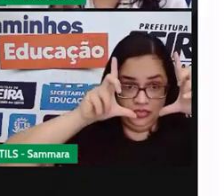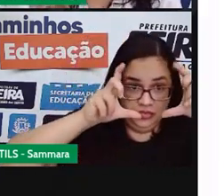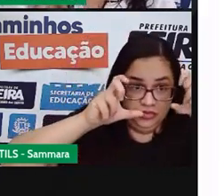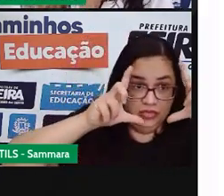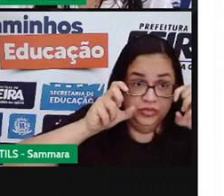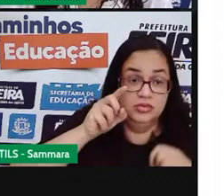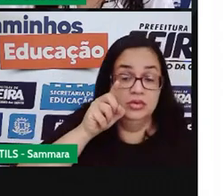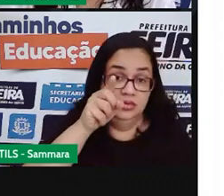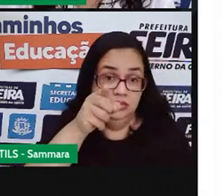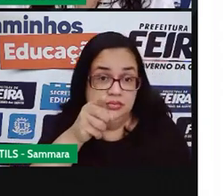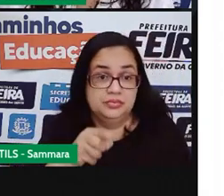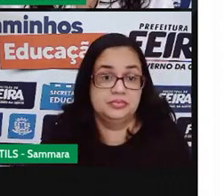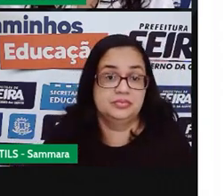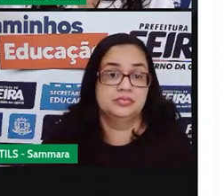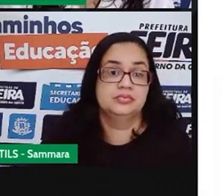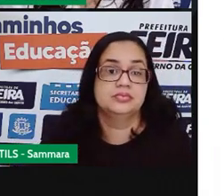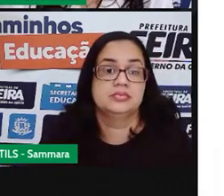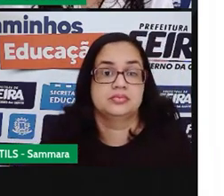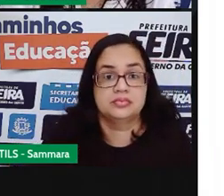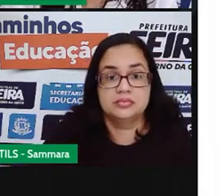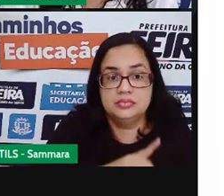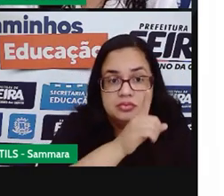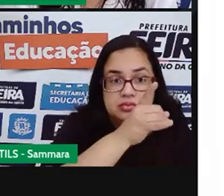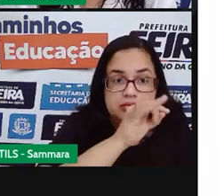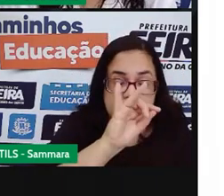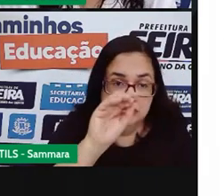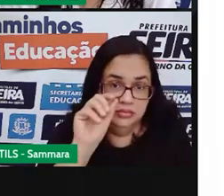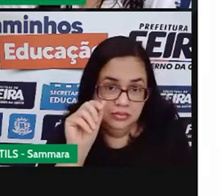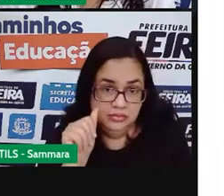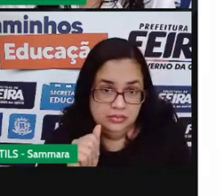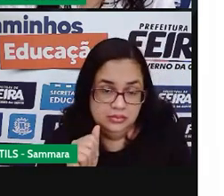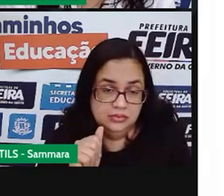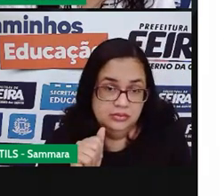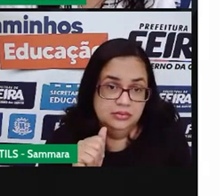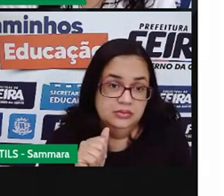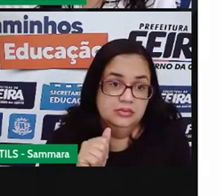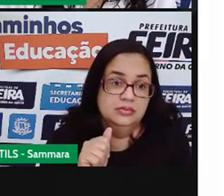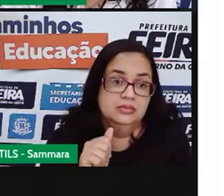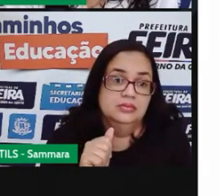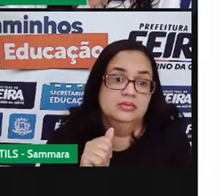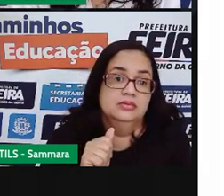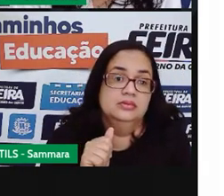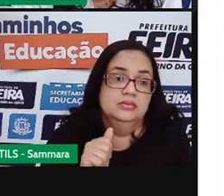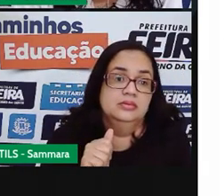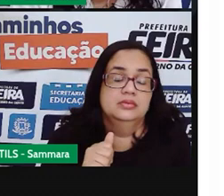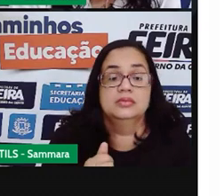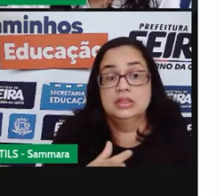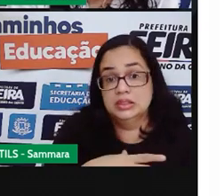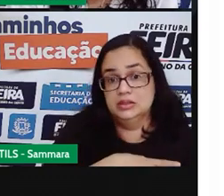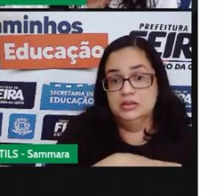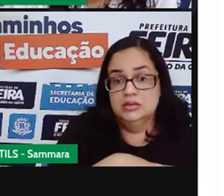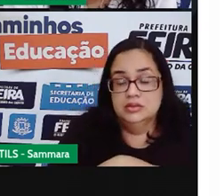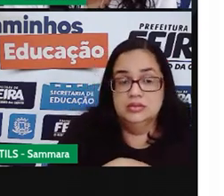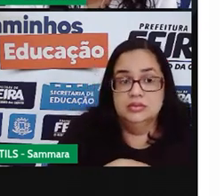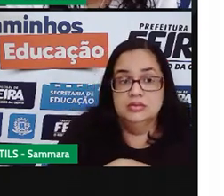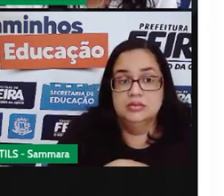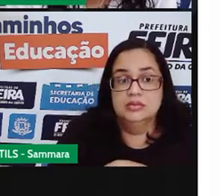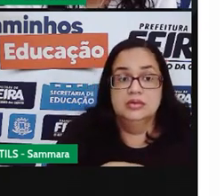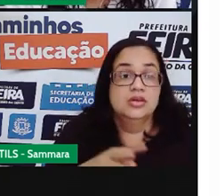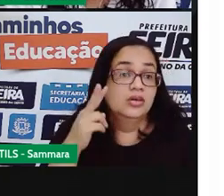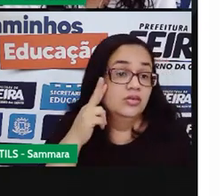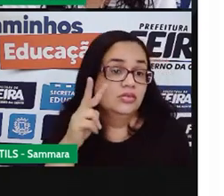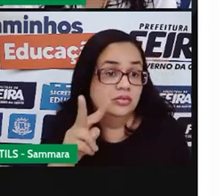oficial do dia em que eles foram colocados e